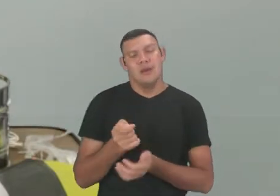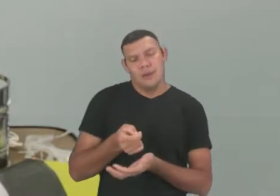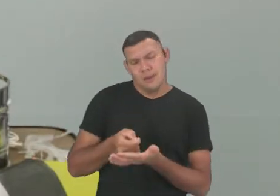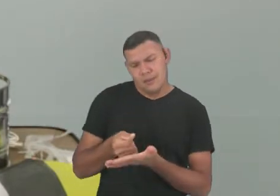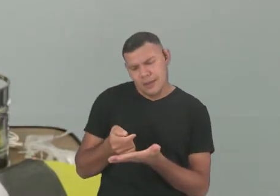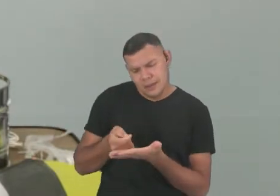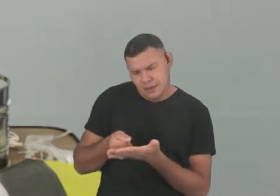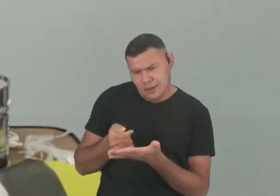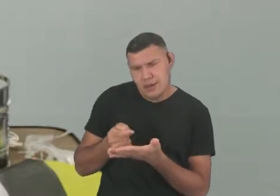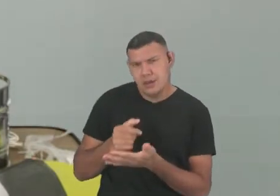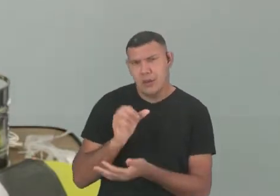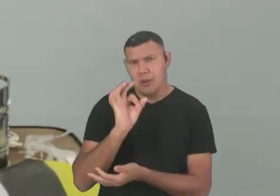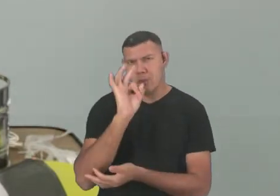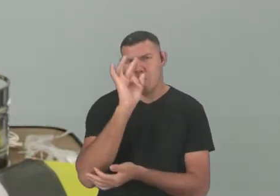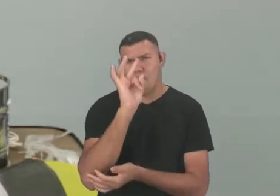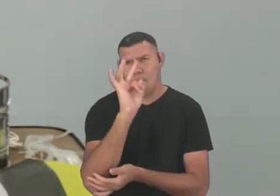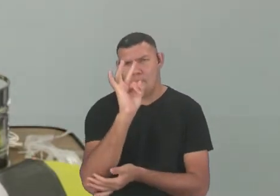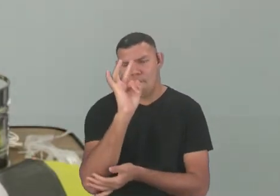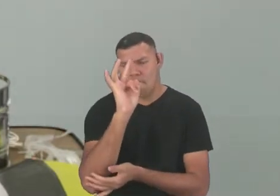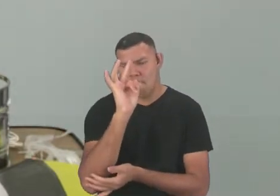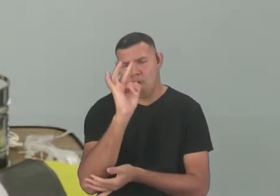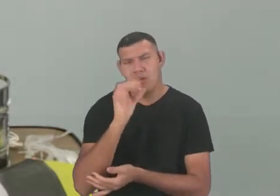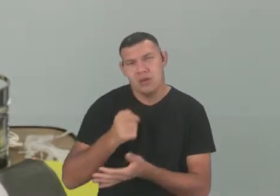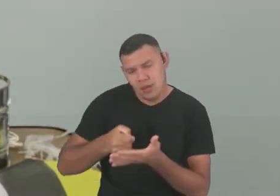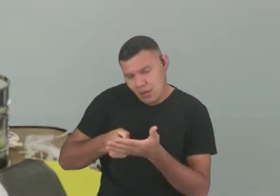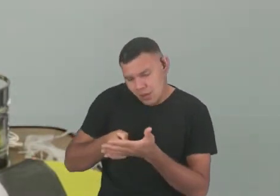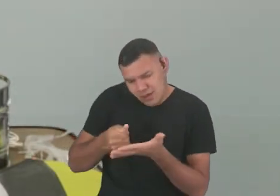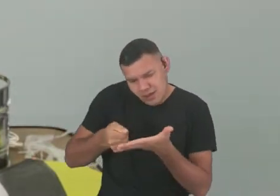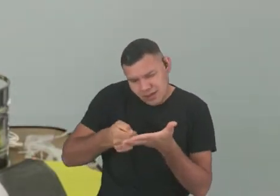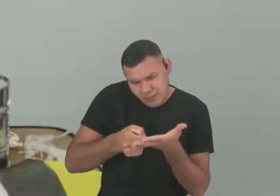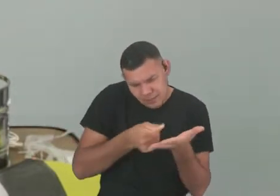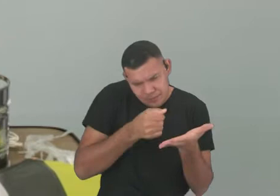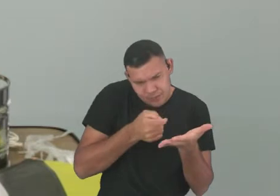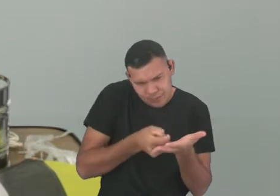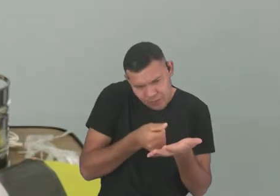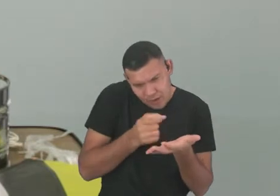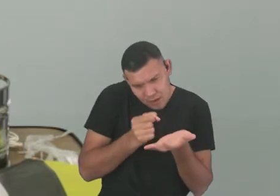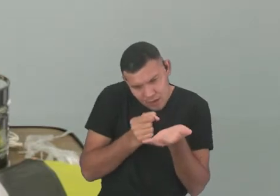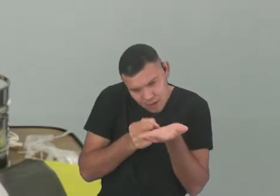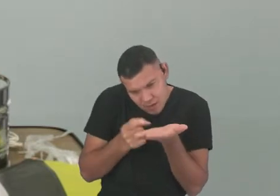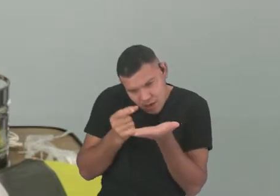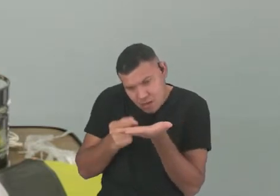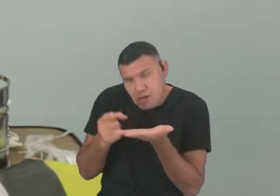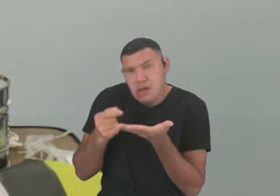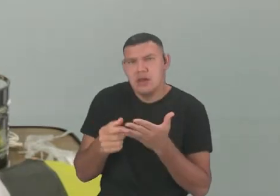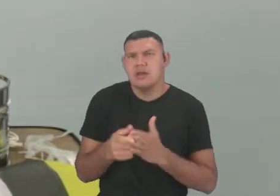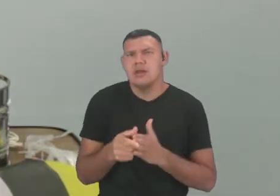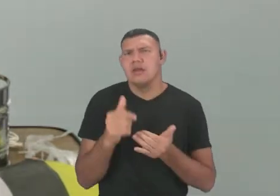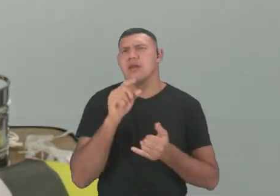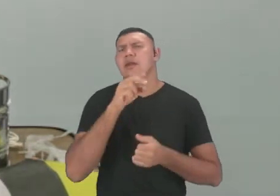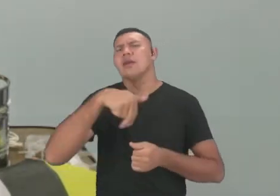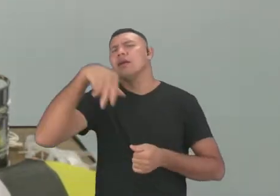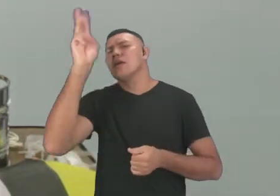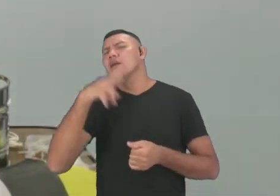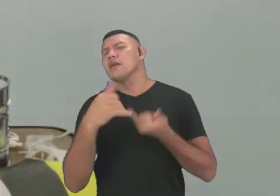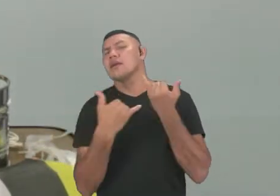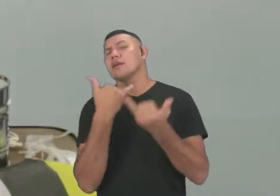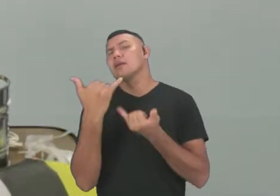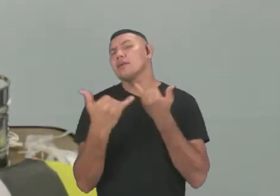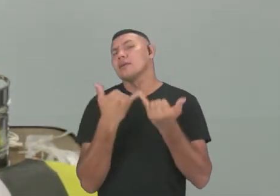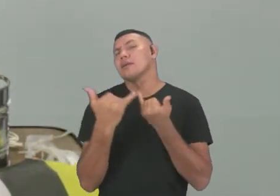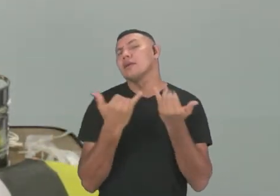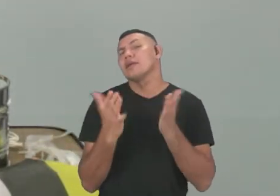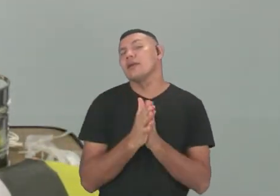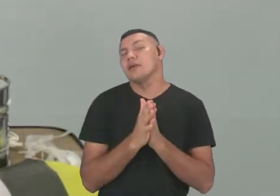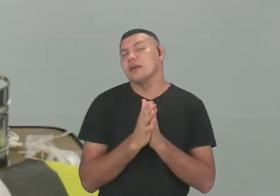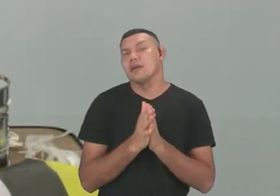gude. Alguém conhece bola de gude? Quem gosta de brincar com bola de gude? Certo? As bolas de gude